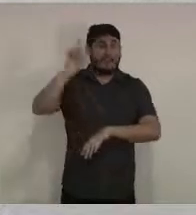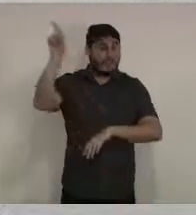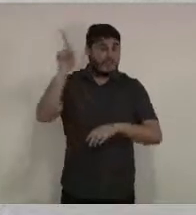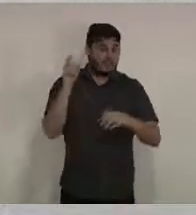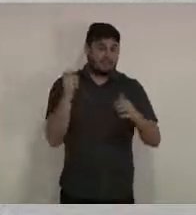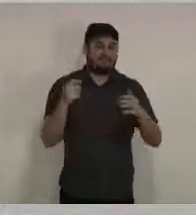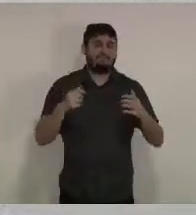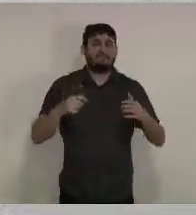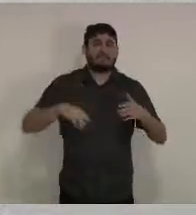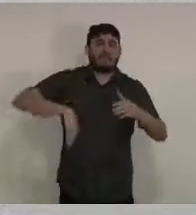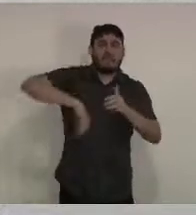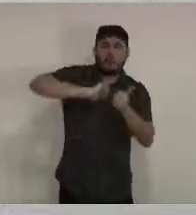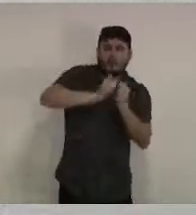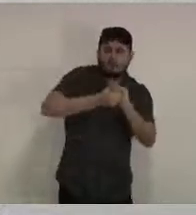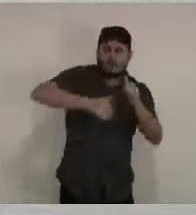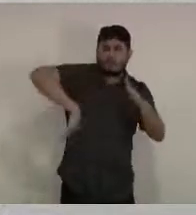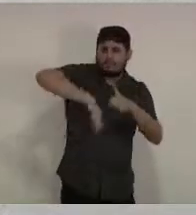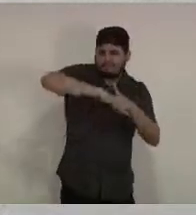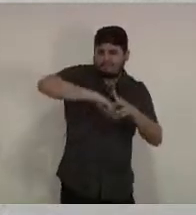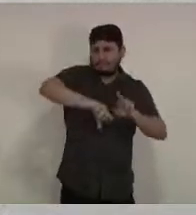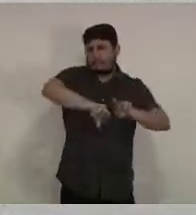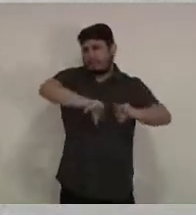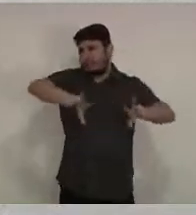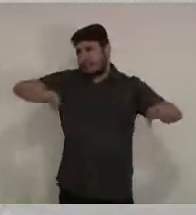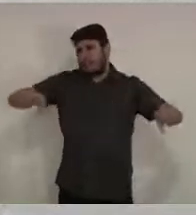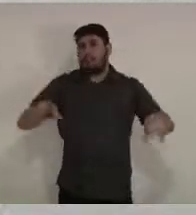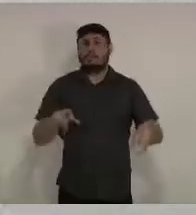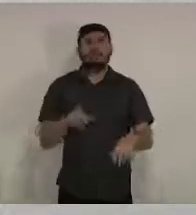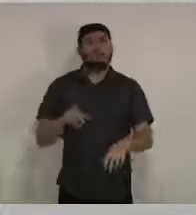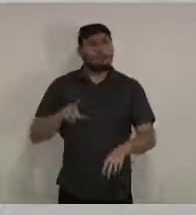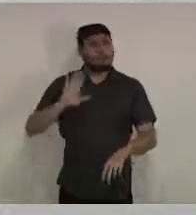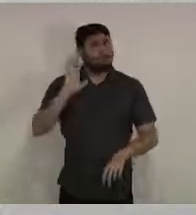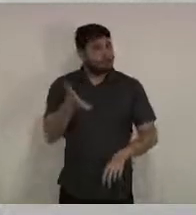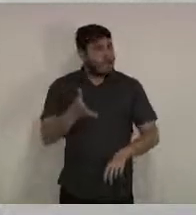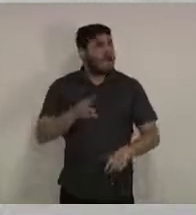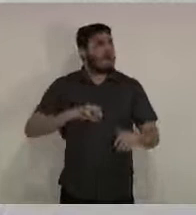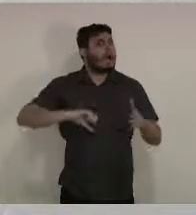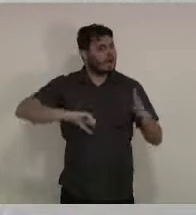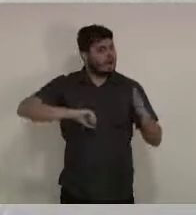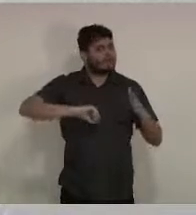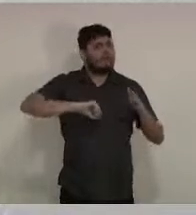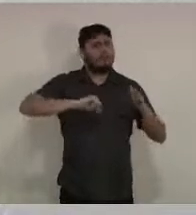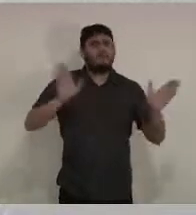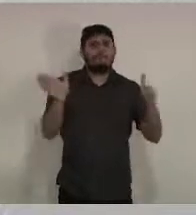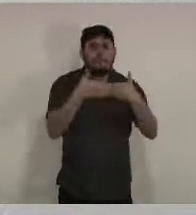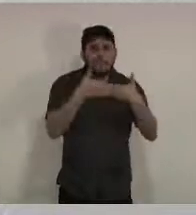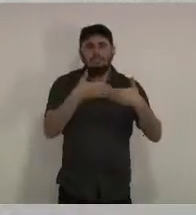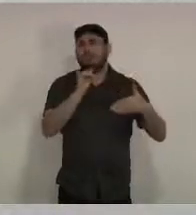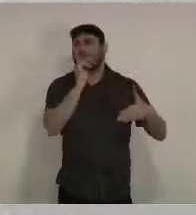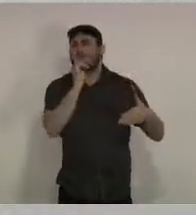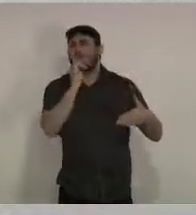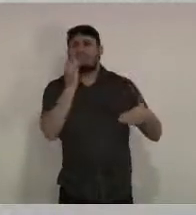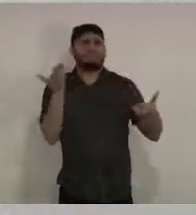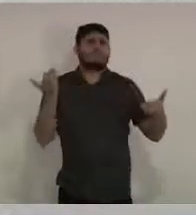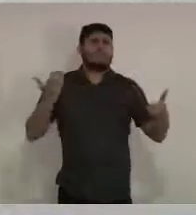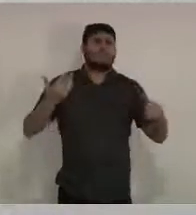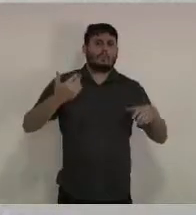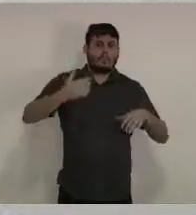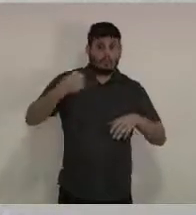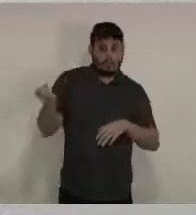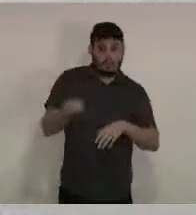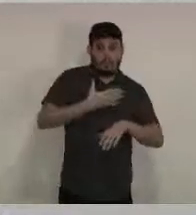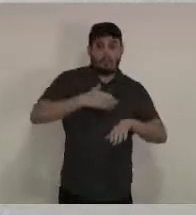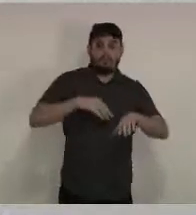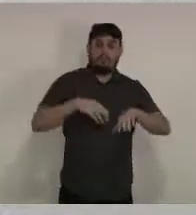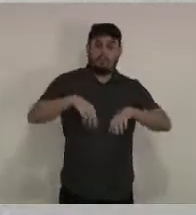a gente ainda enxerga uma imensa quantidade de pessoas circulando e fazendo atividades físicas na Via Parque.